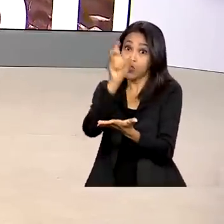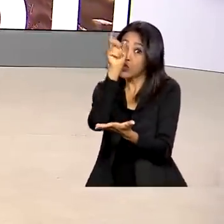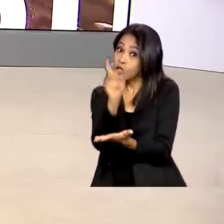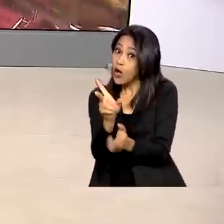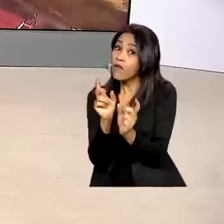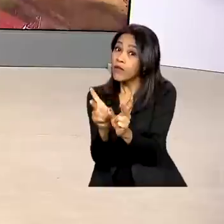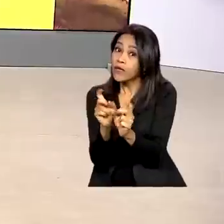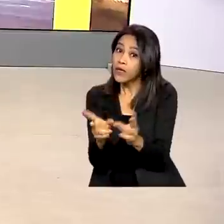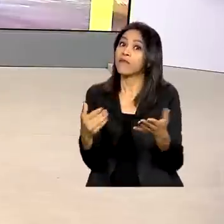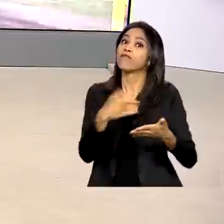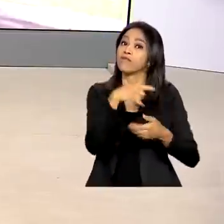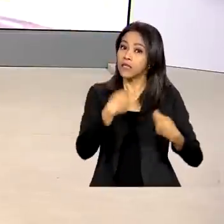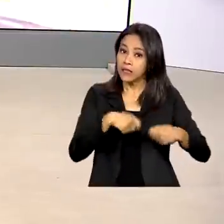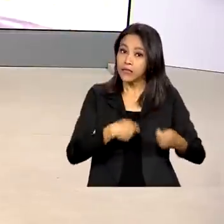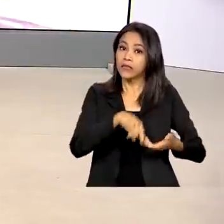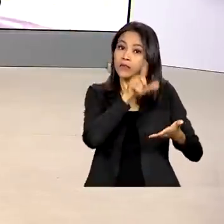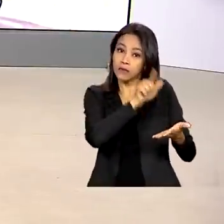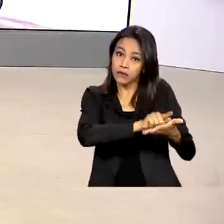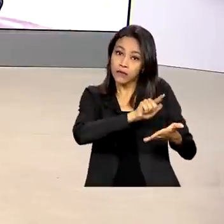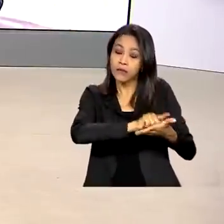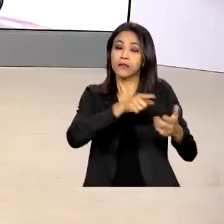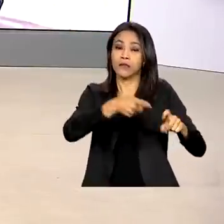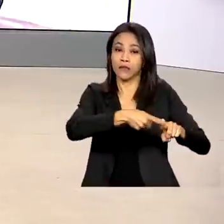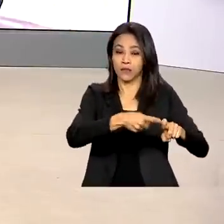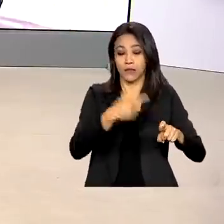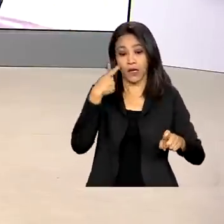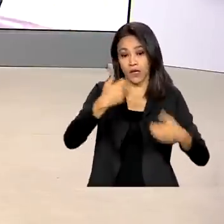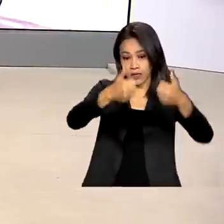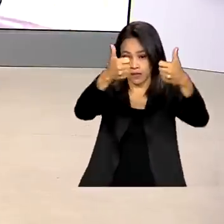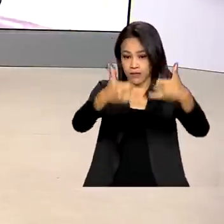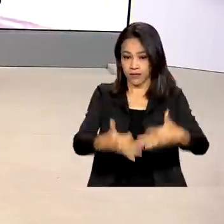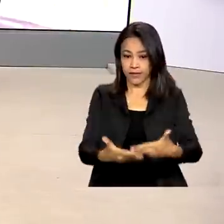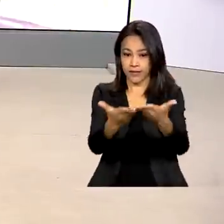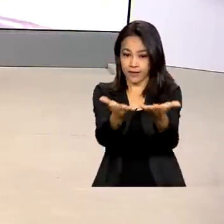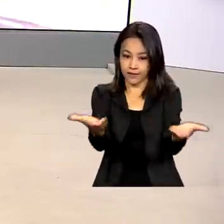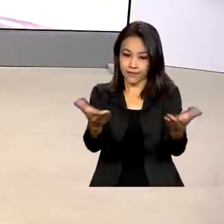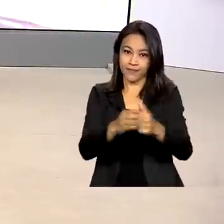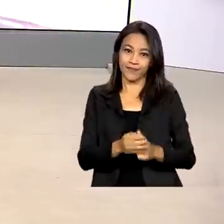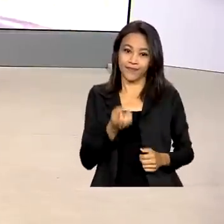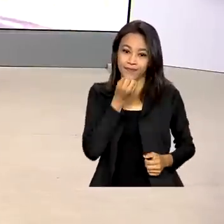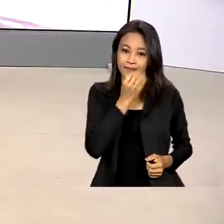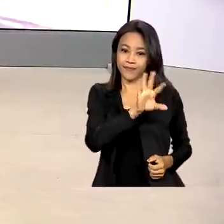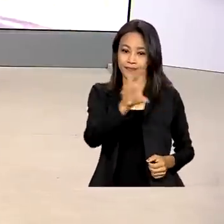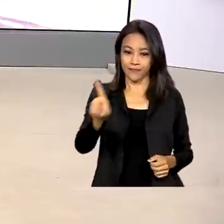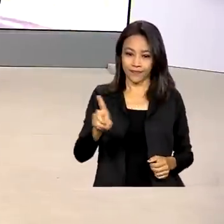receita. Vamos falar com o Glauco de Queiroz? Ele traz ao vivo pra gente os detalhes. Bom dia, Glauco!